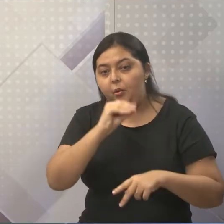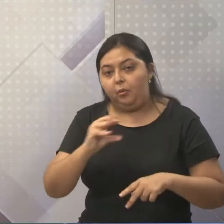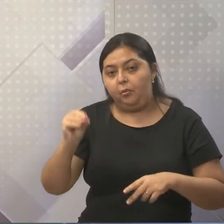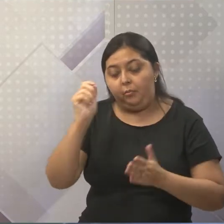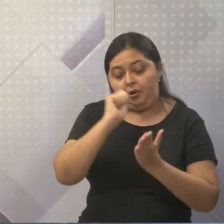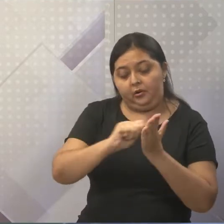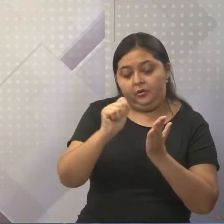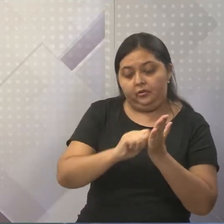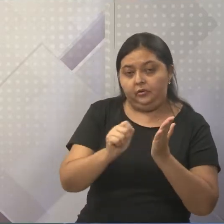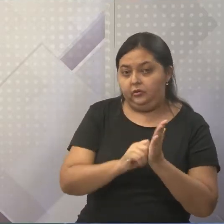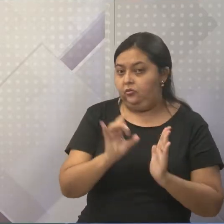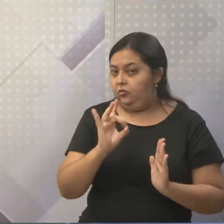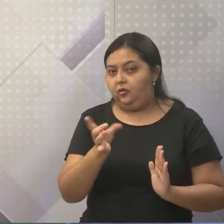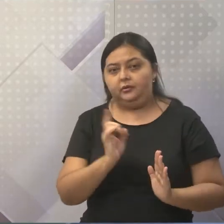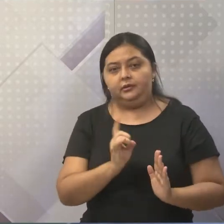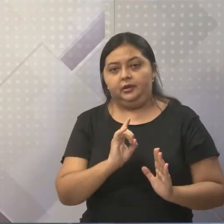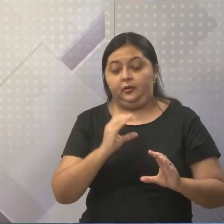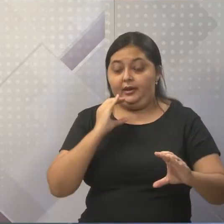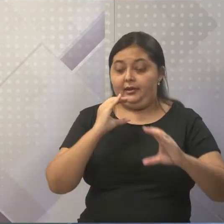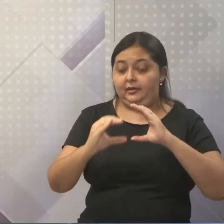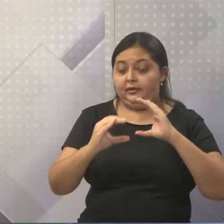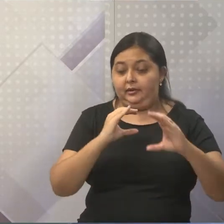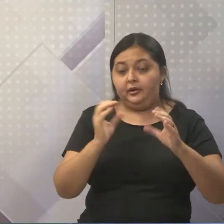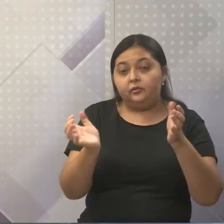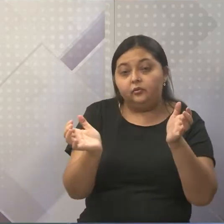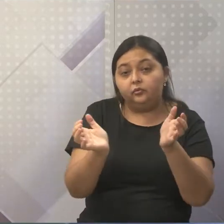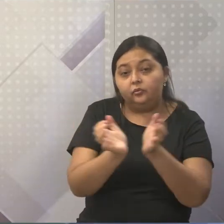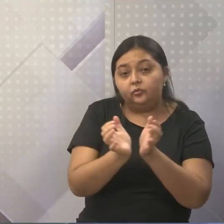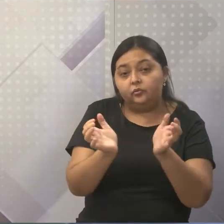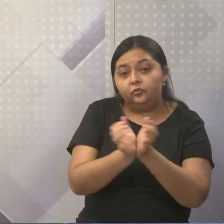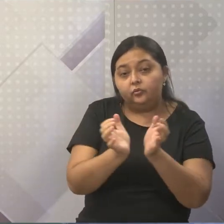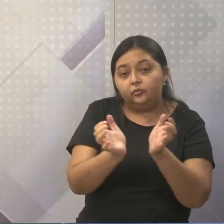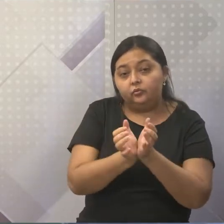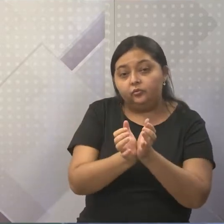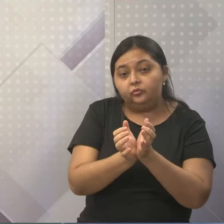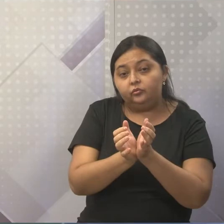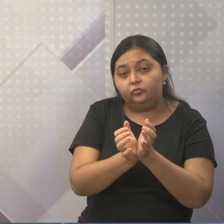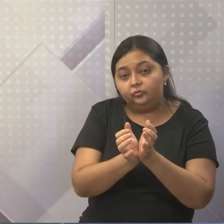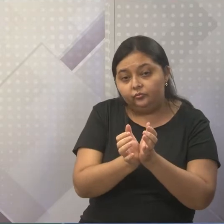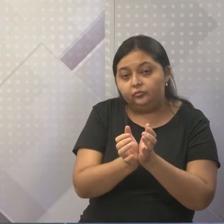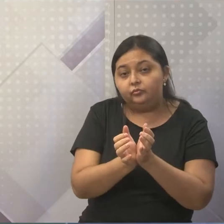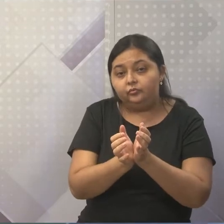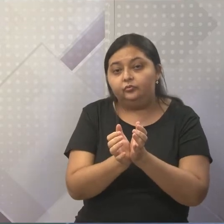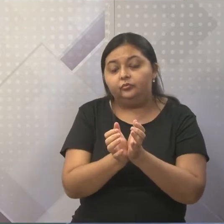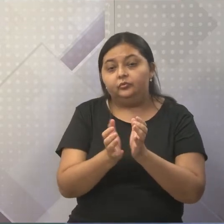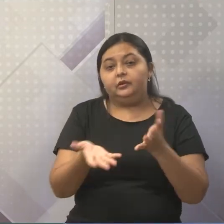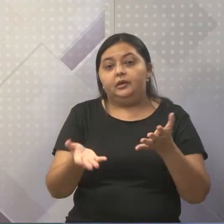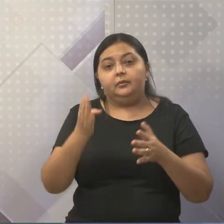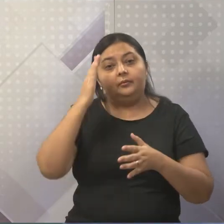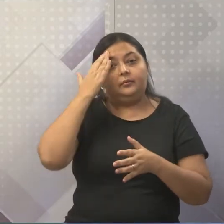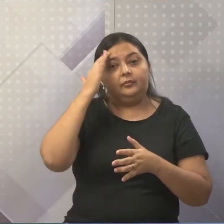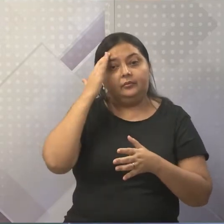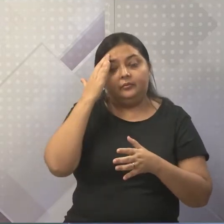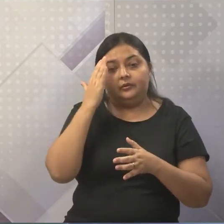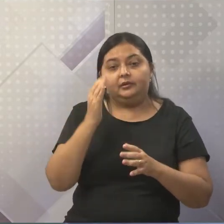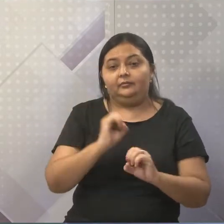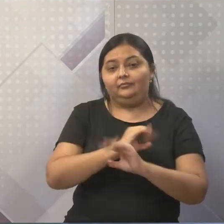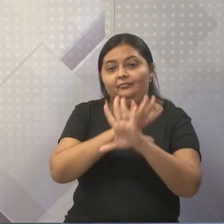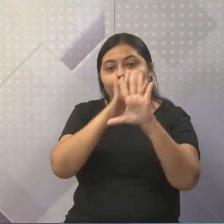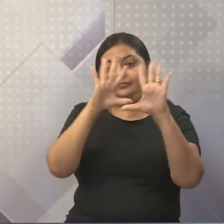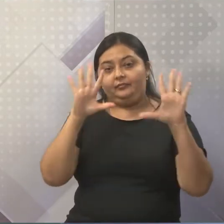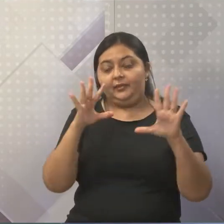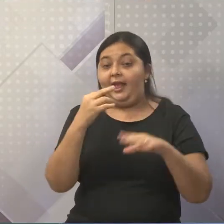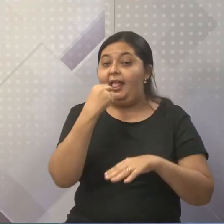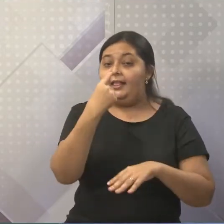Mas a linguagem é todo um conjunto de meios que possam provocar entendimento, compreensão. E na